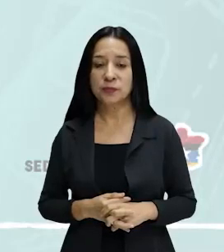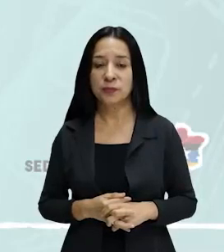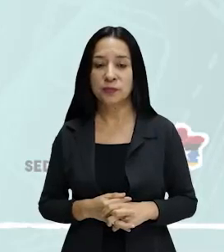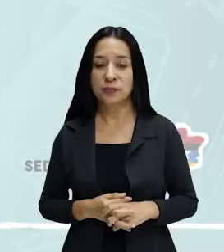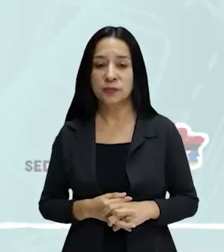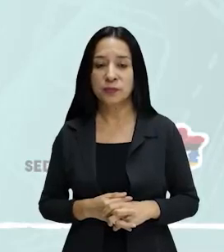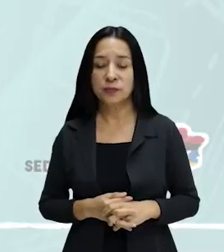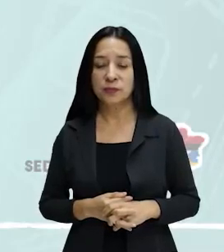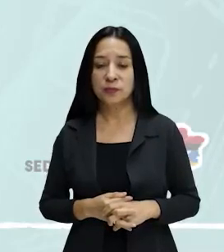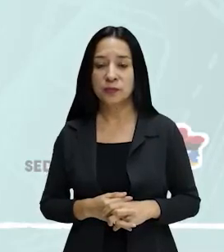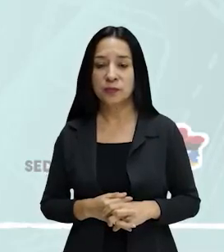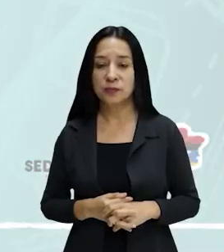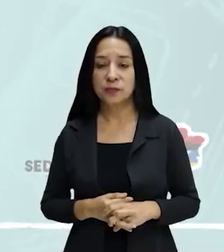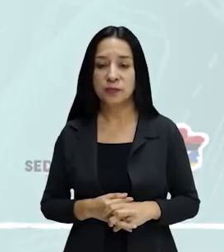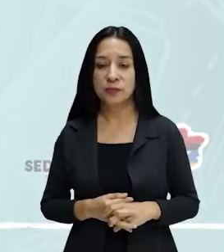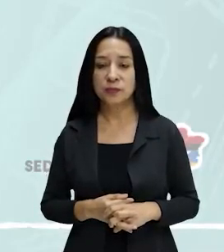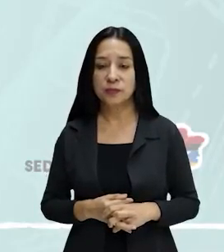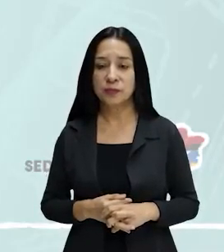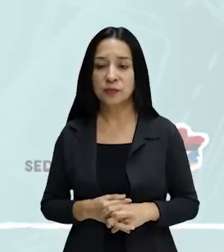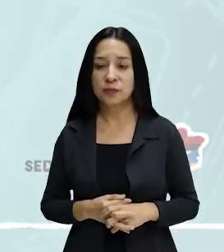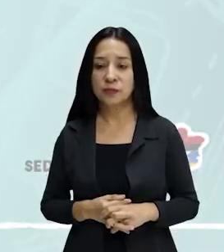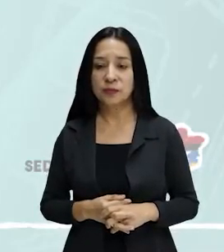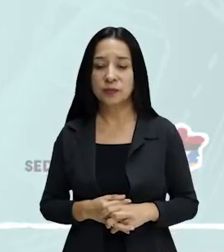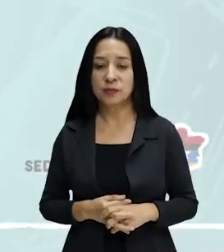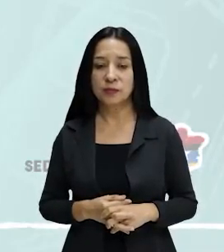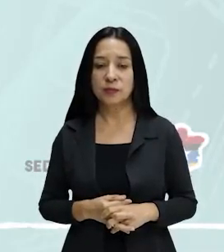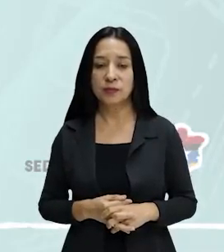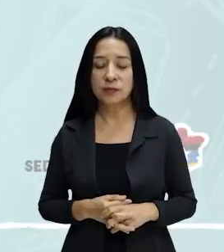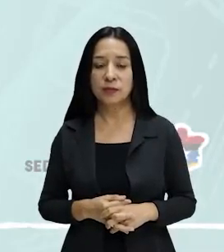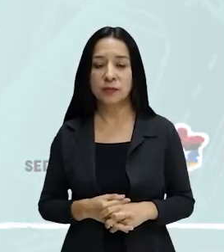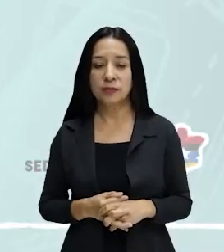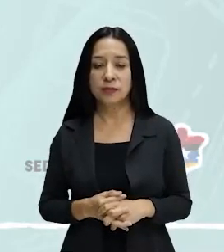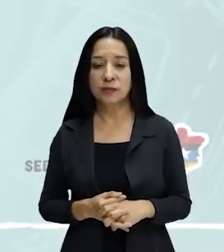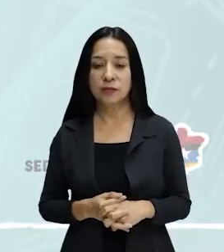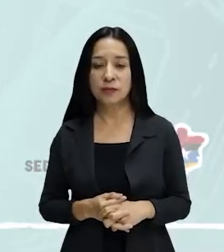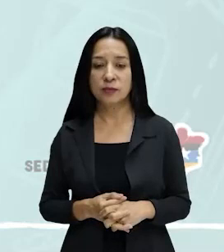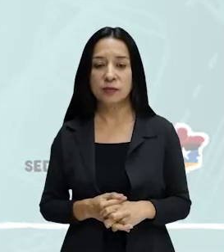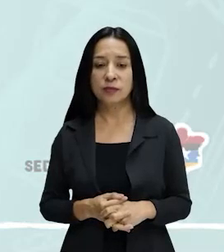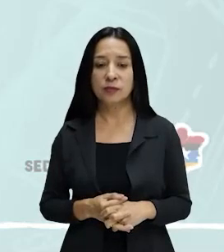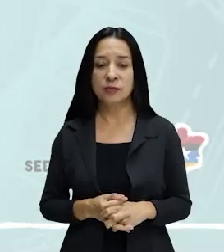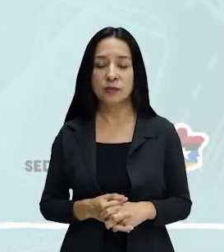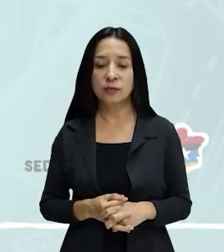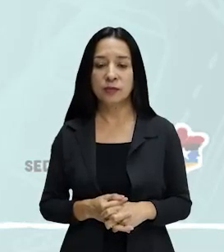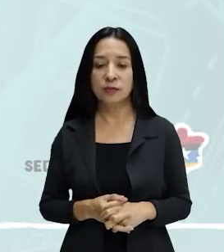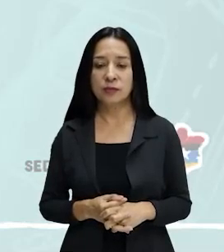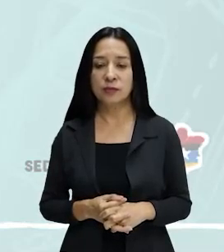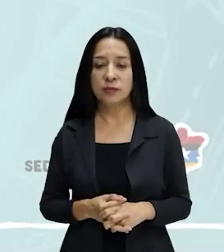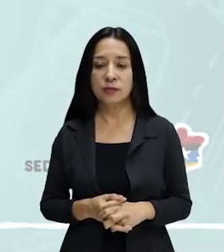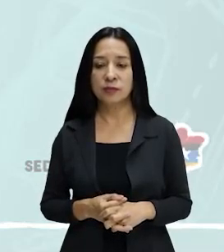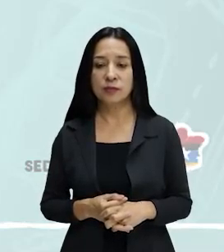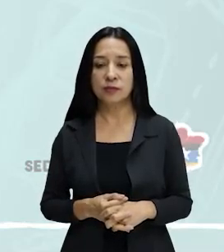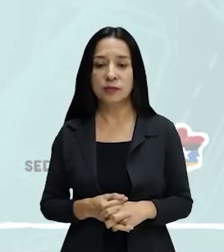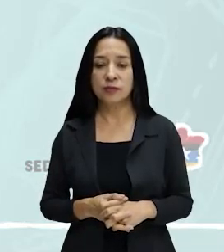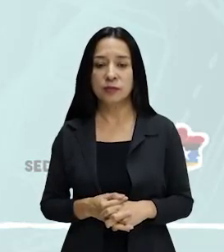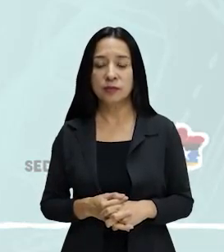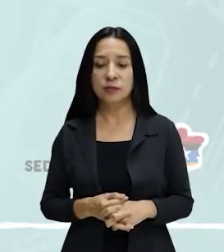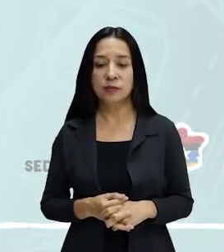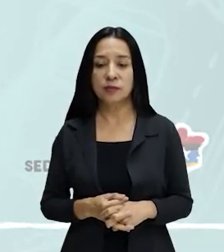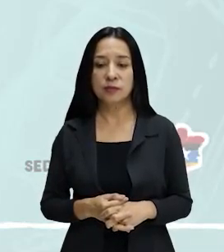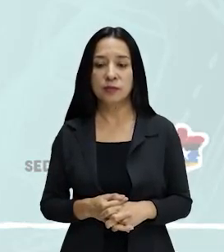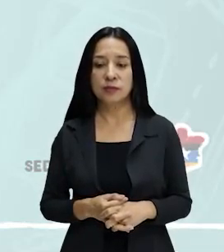dúvidas. Acho que a crase foi feita, sim, para humilhar. A população brasileira se divide em pobres e ricos, mas